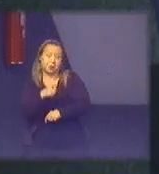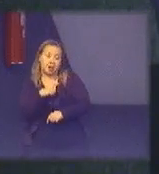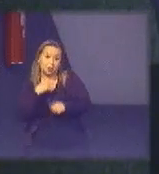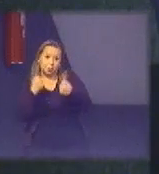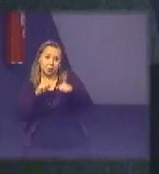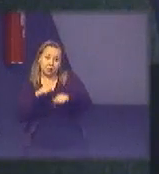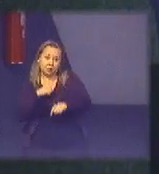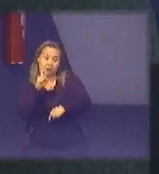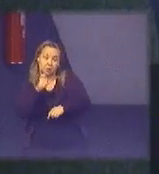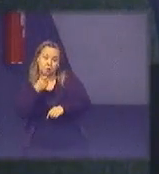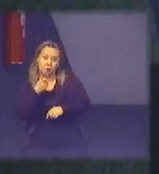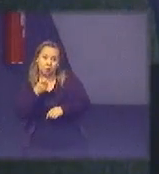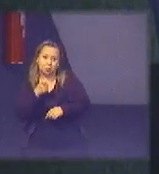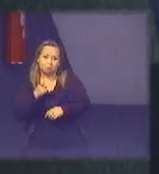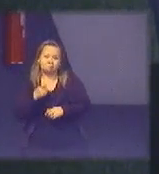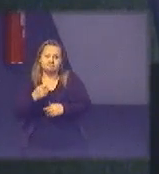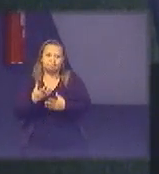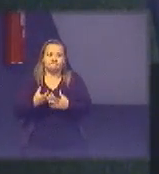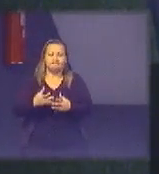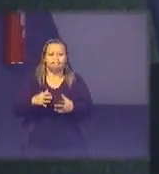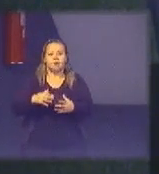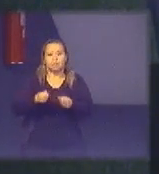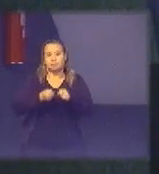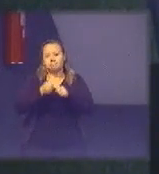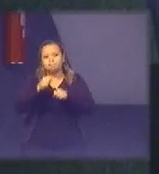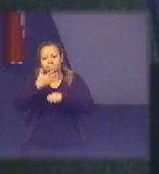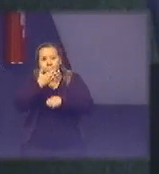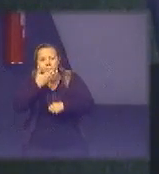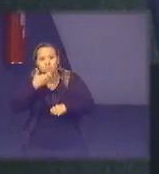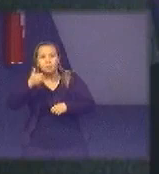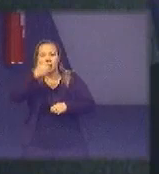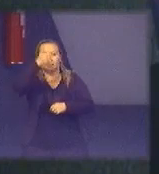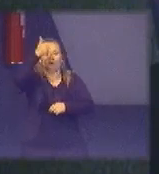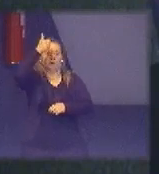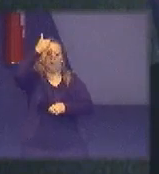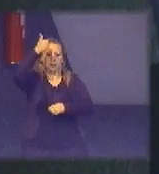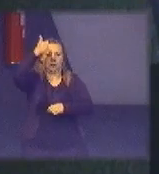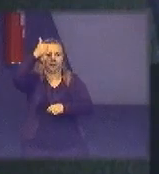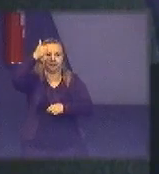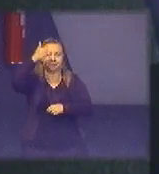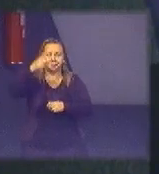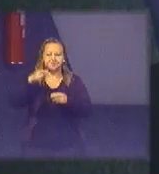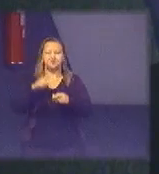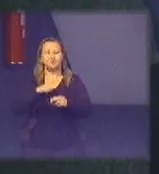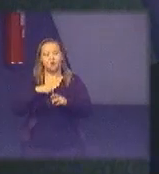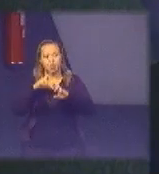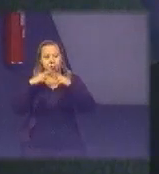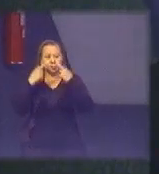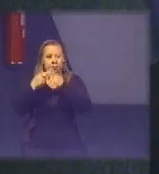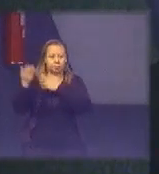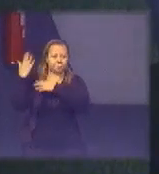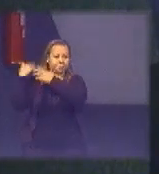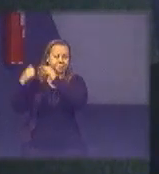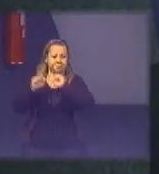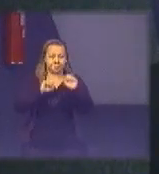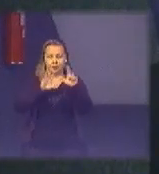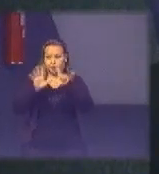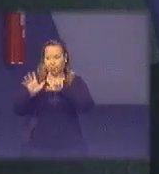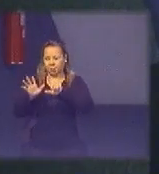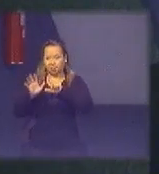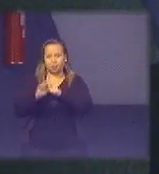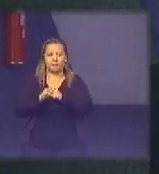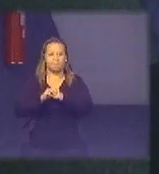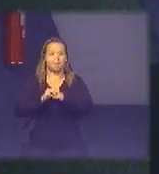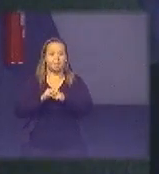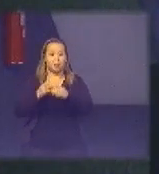muito madura e execuível eu tive uma reunião a semana retrasada na CNI e aí o